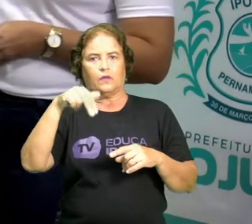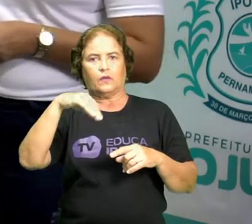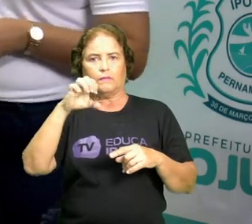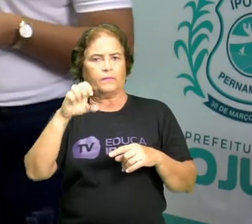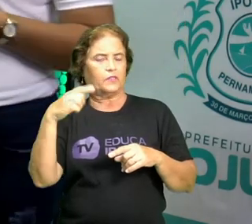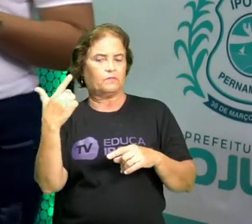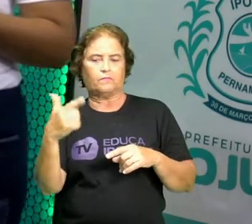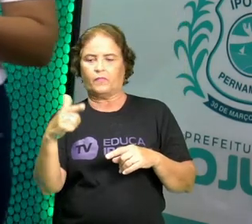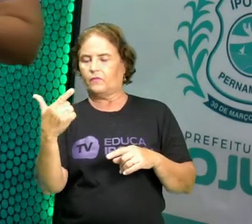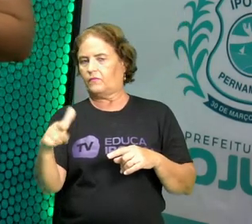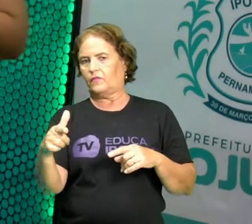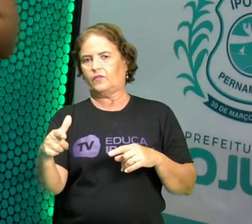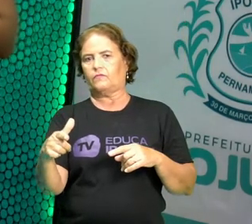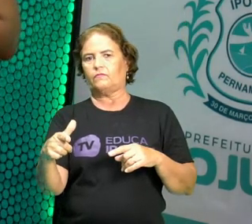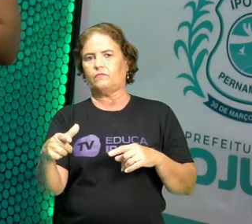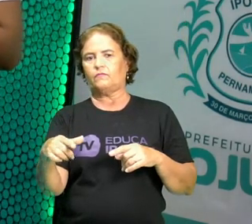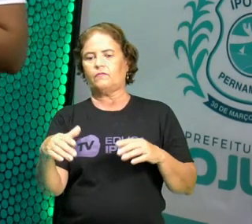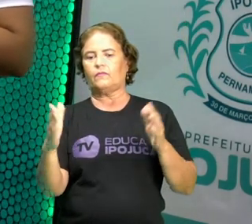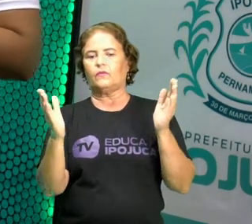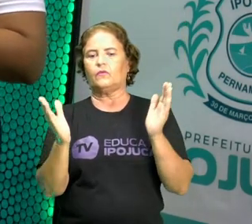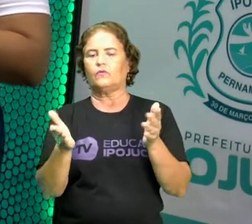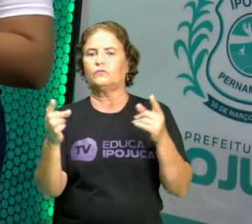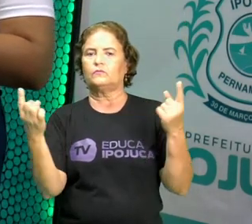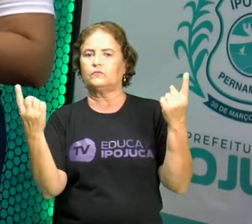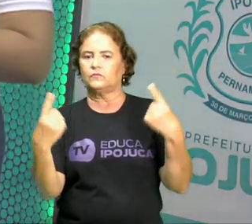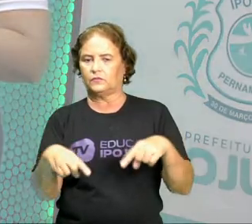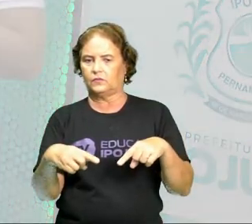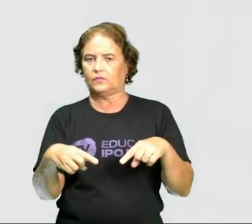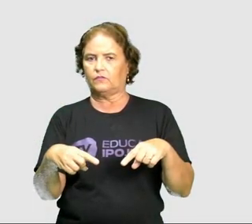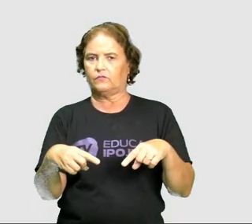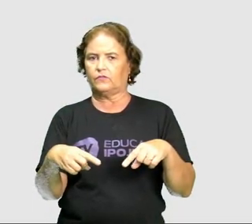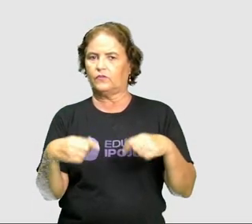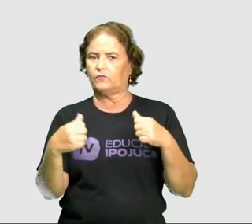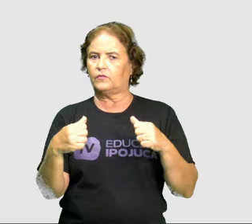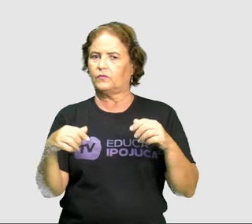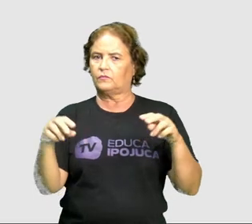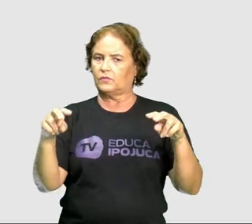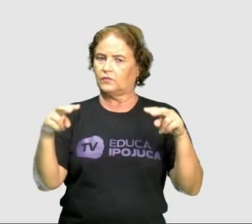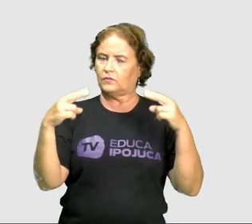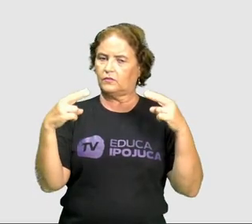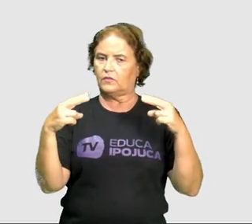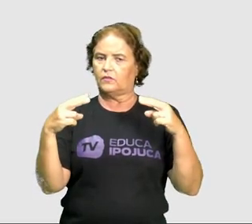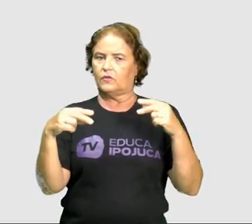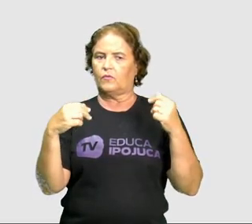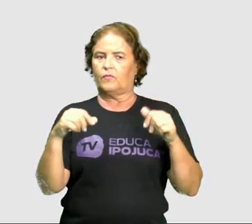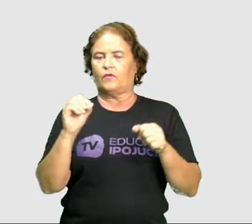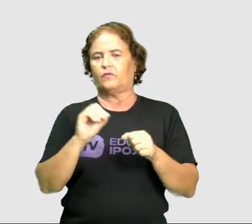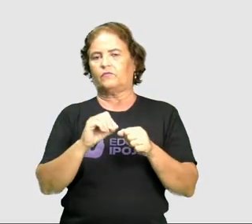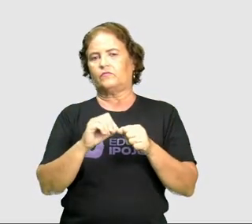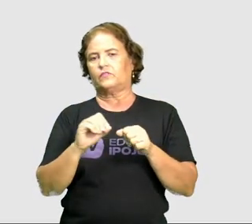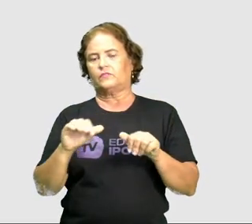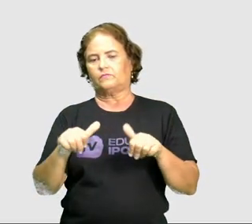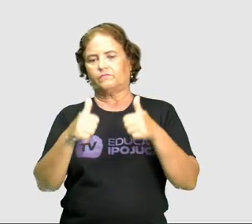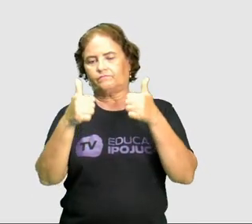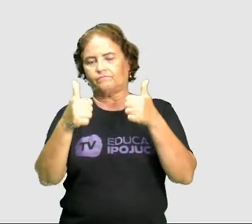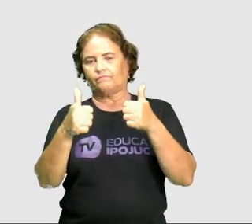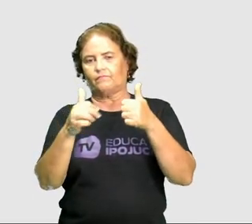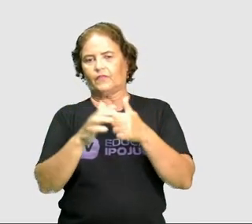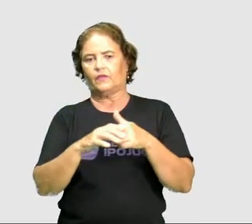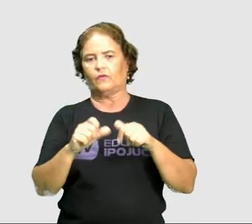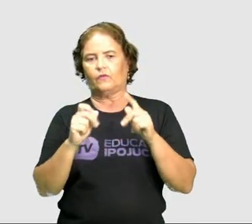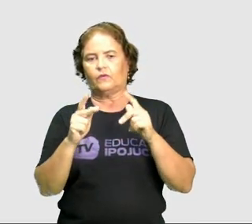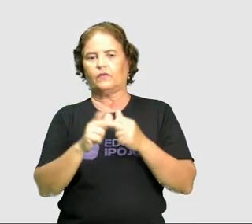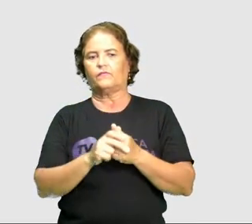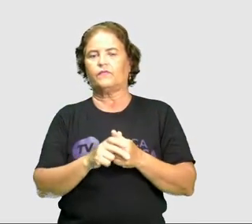E o desafio de hoje, eu quero que vocês prestem atenção pra fazer uma tarefa bem legal, tá certo? Que tal a gente fazer uma